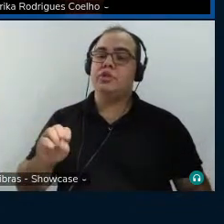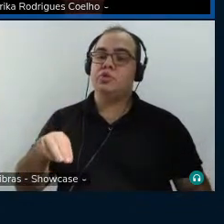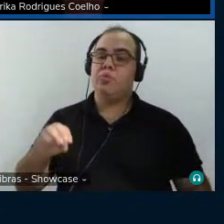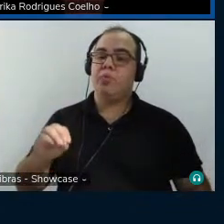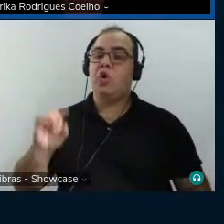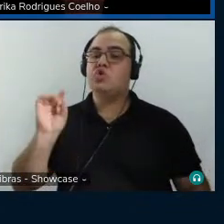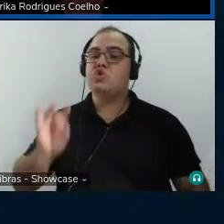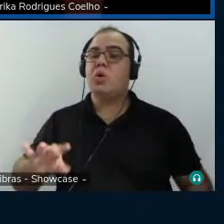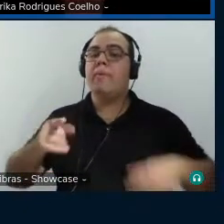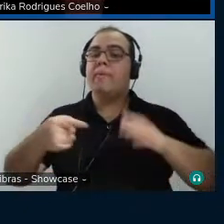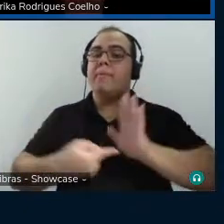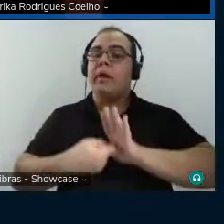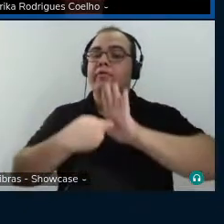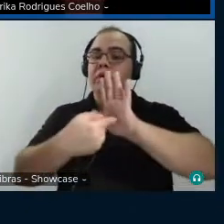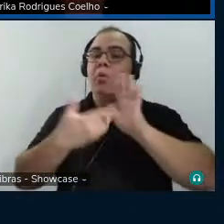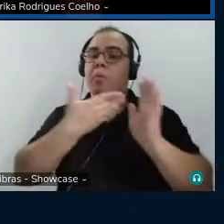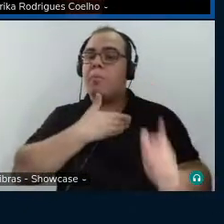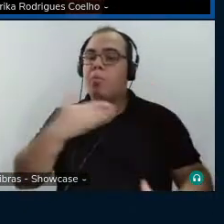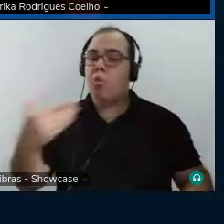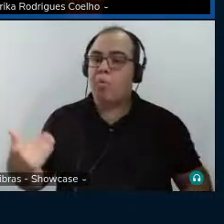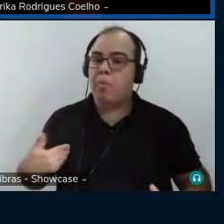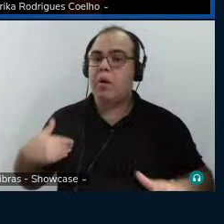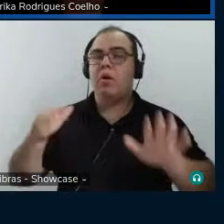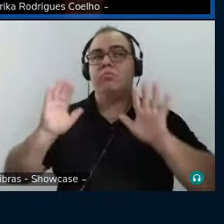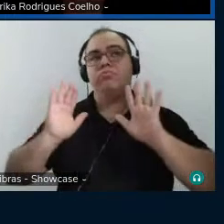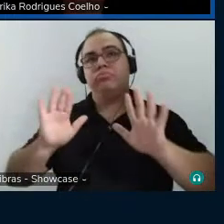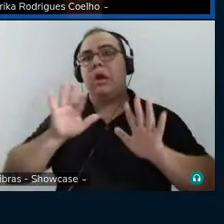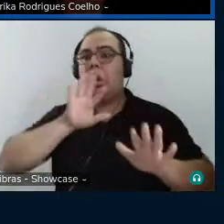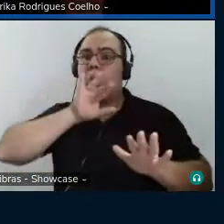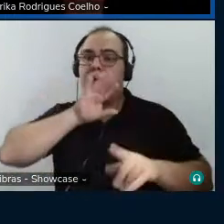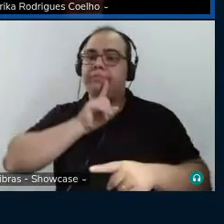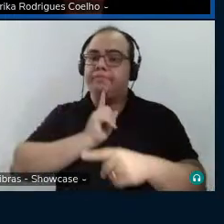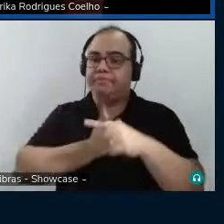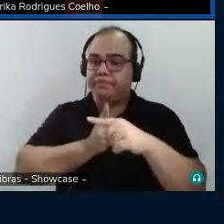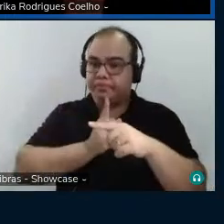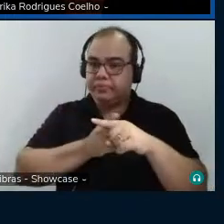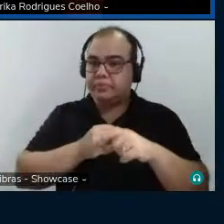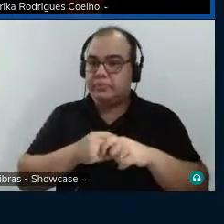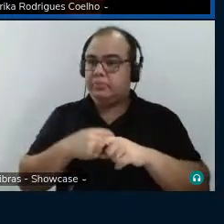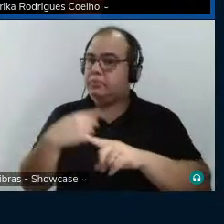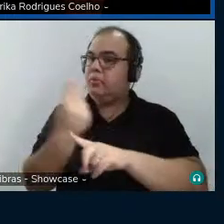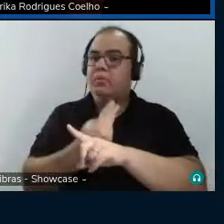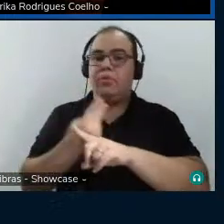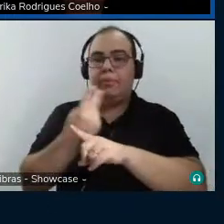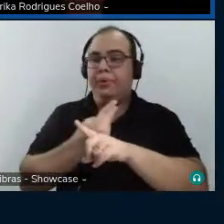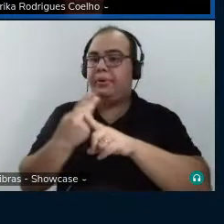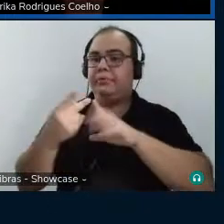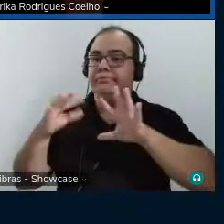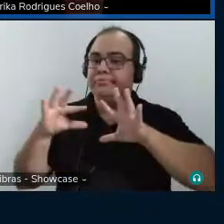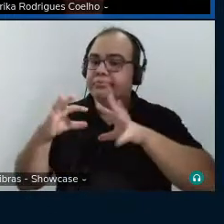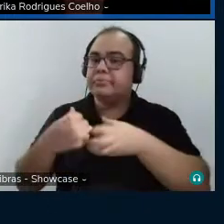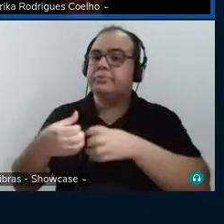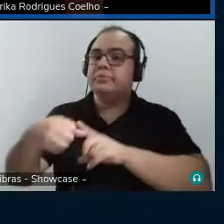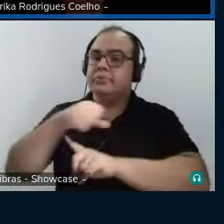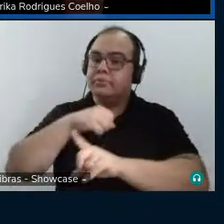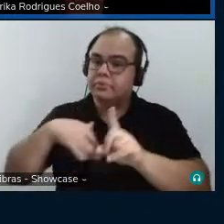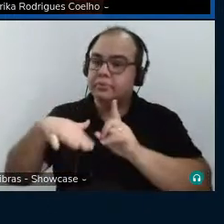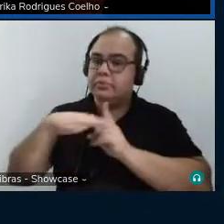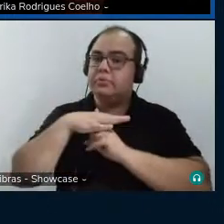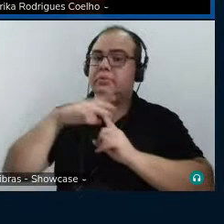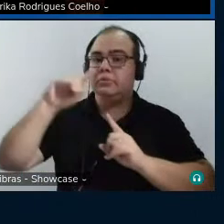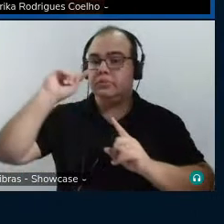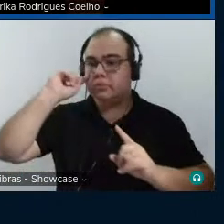o que é uma coisa muito ruim, porque ele não é procurado pelo grupo social negro como uma